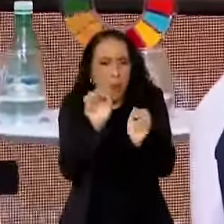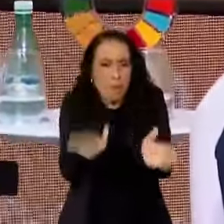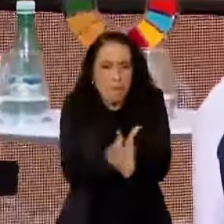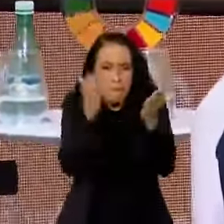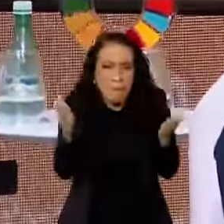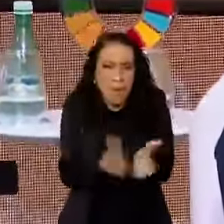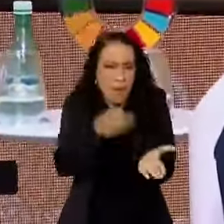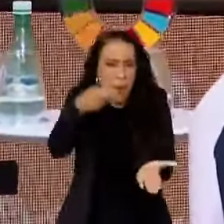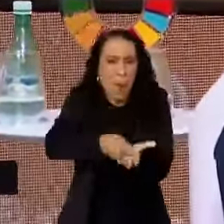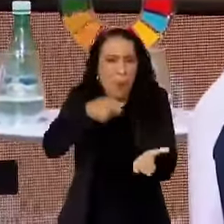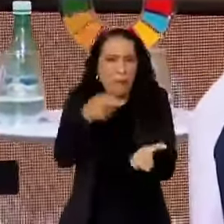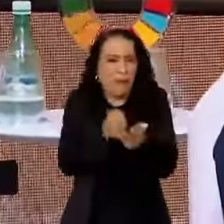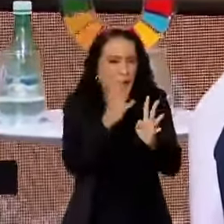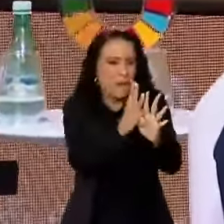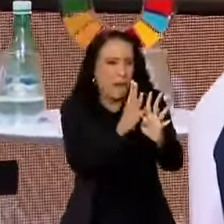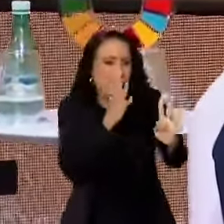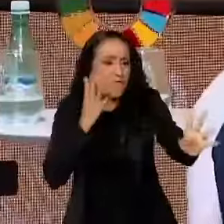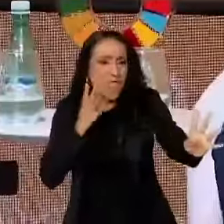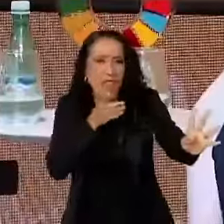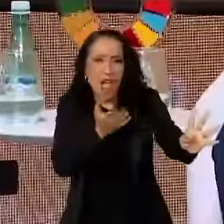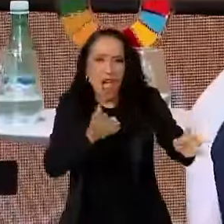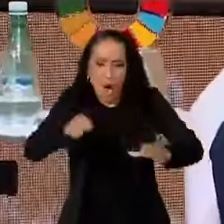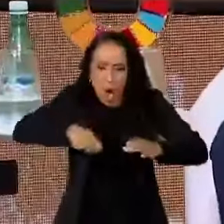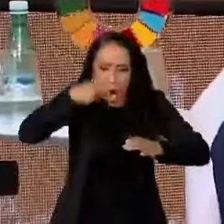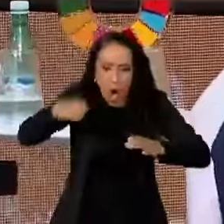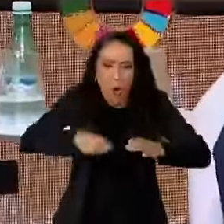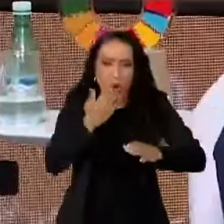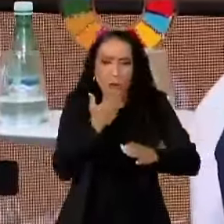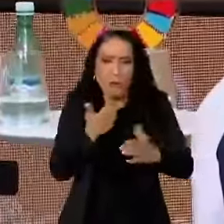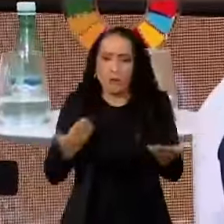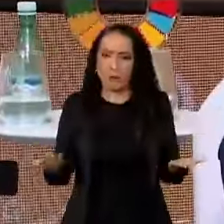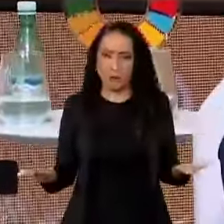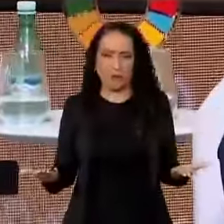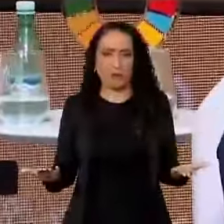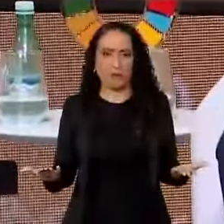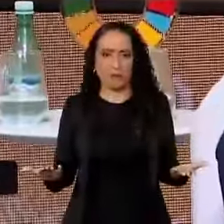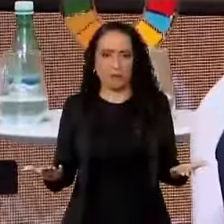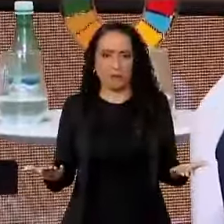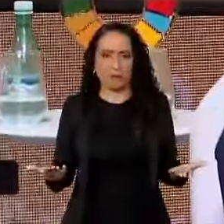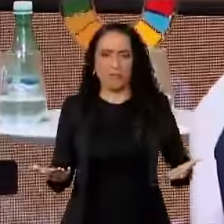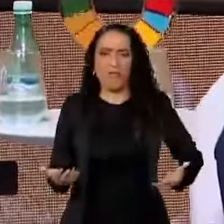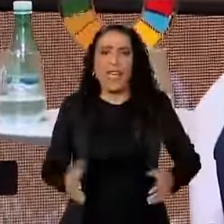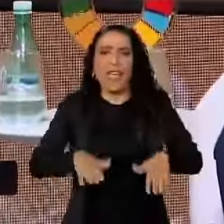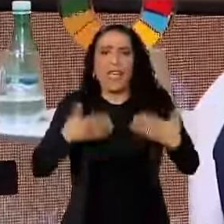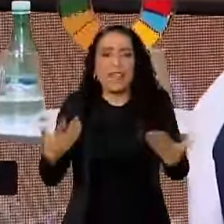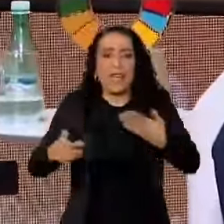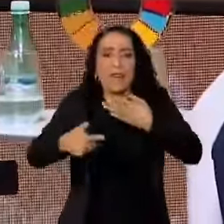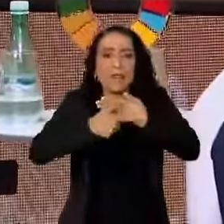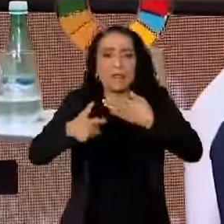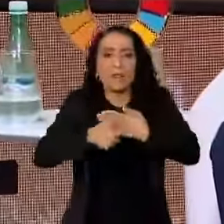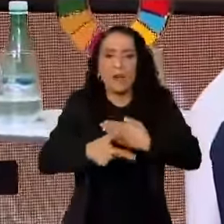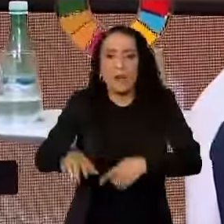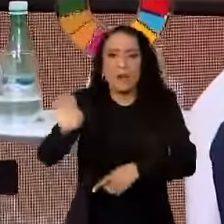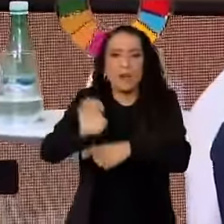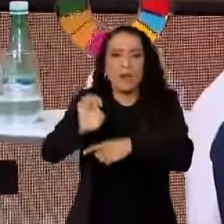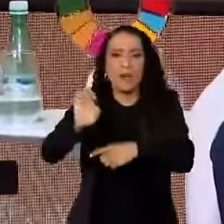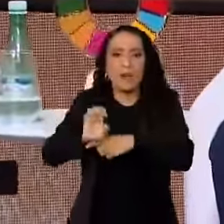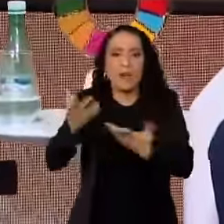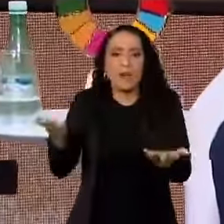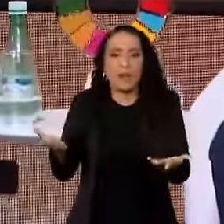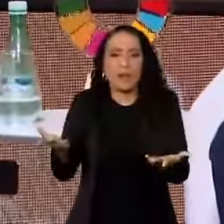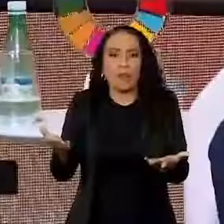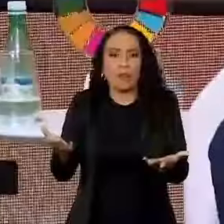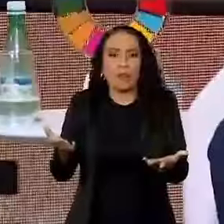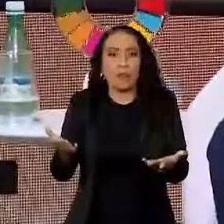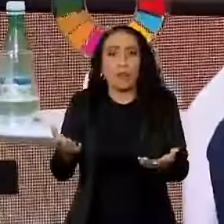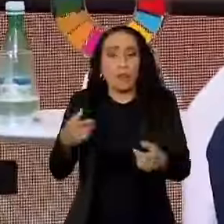que são obrigadas a ir pegar uma fila para pegar uma sopa para comer? Cadê o papel do Estado? O